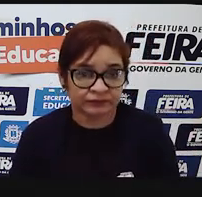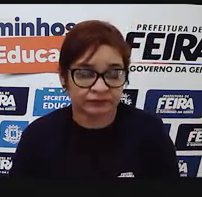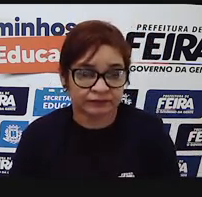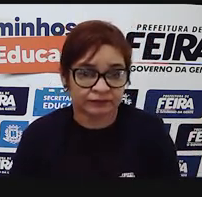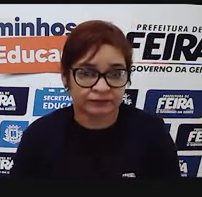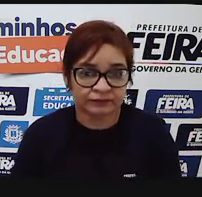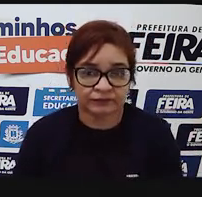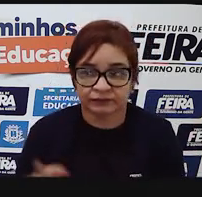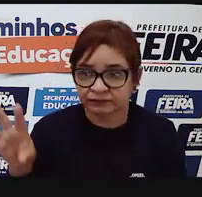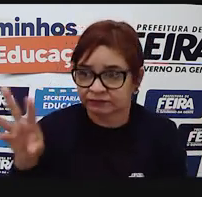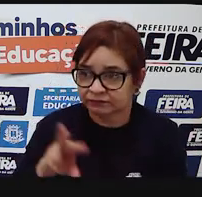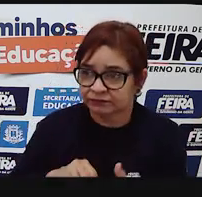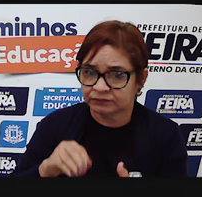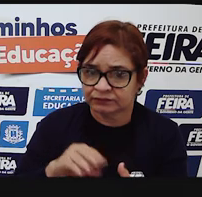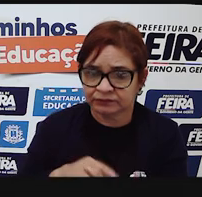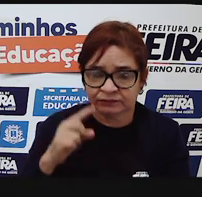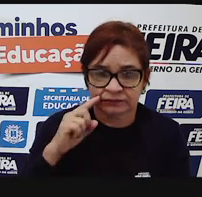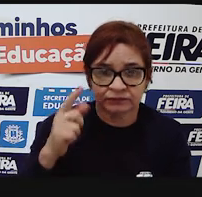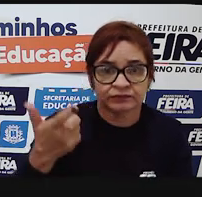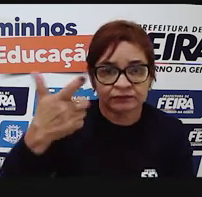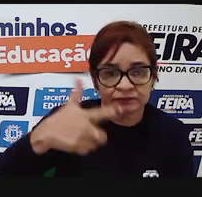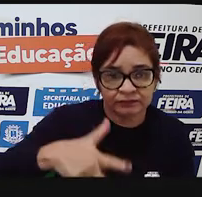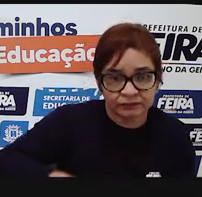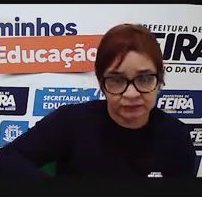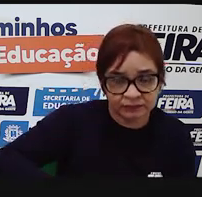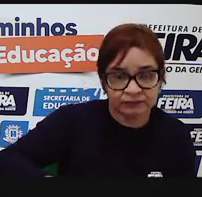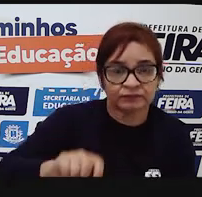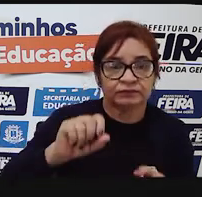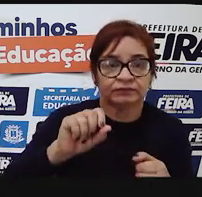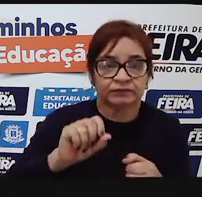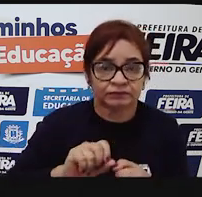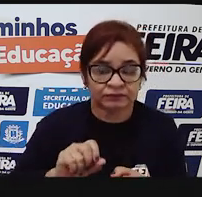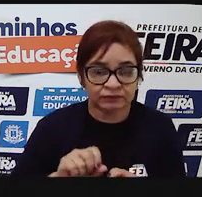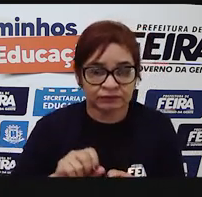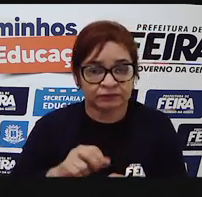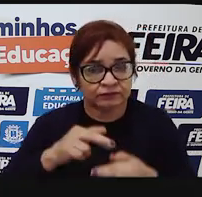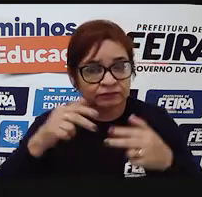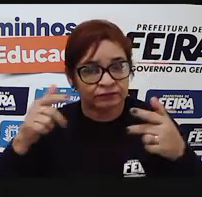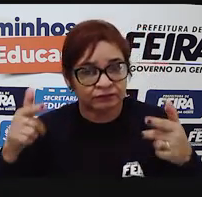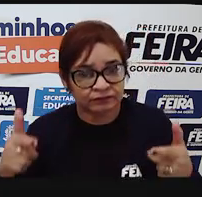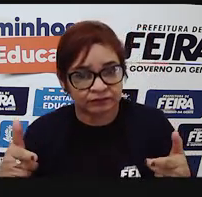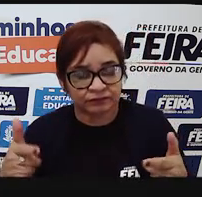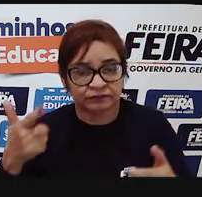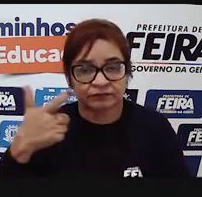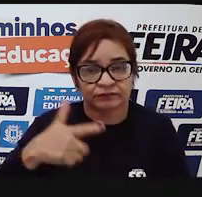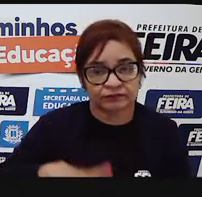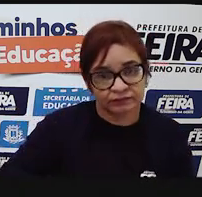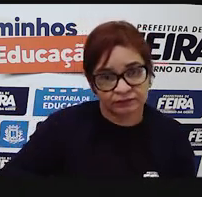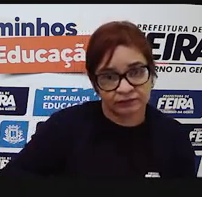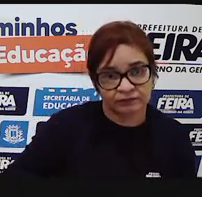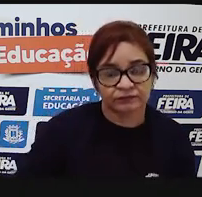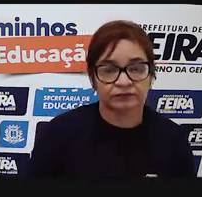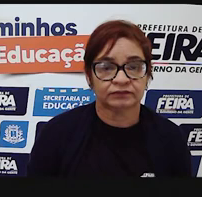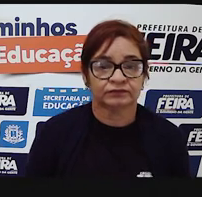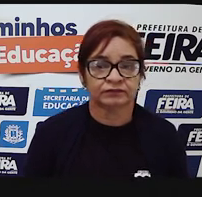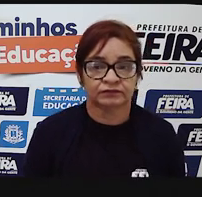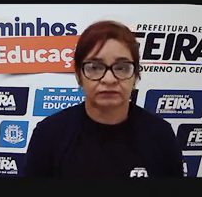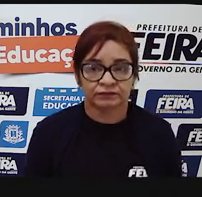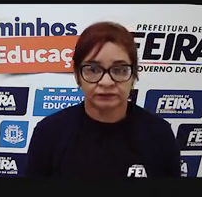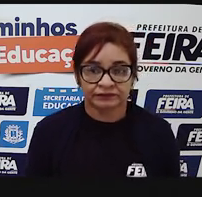imitação, é uma replicação. Ele, geralmente, surge várias vezes. Não é assim que acontece?